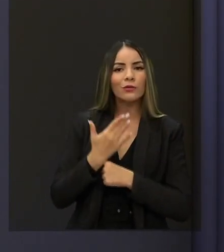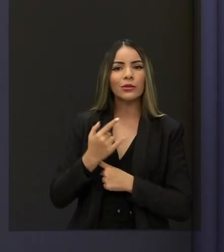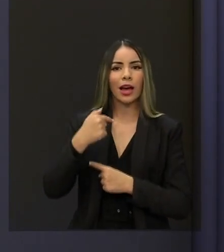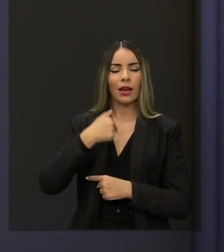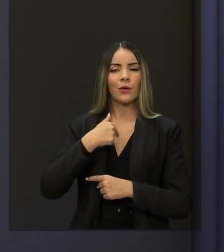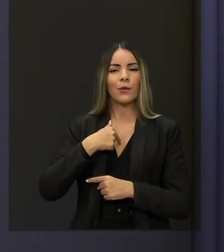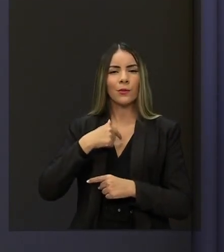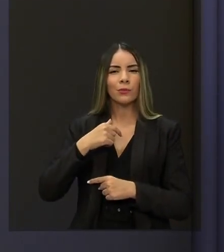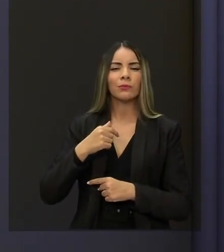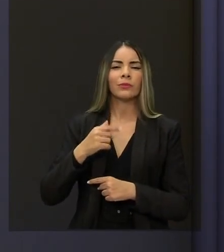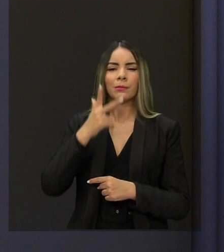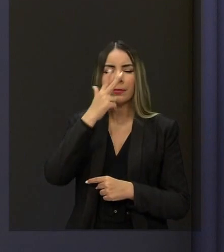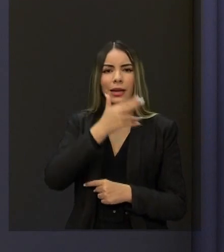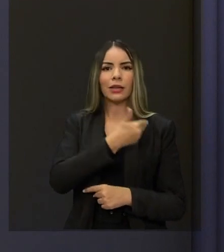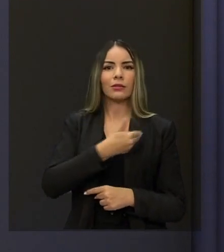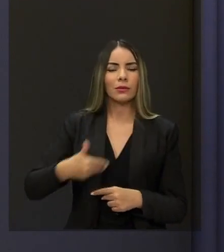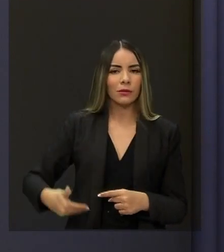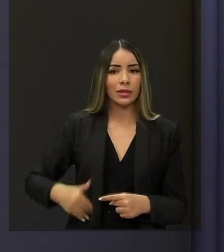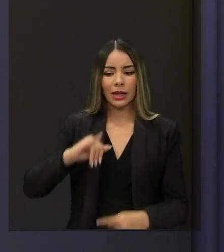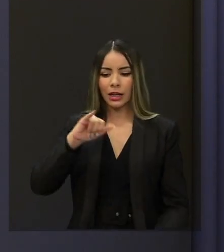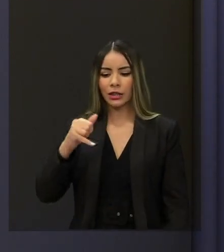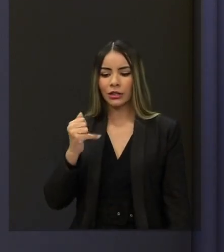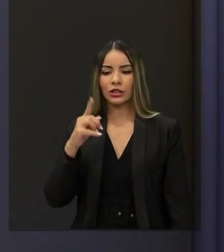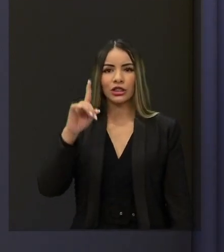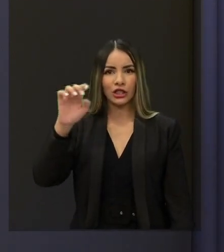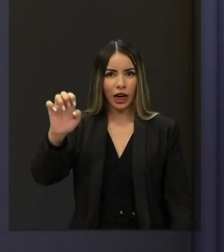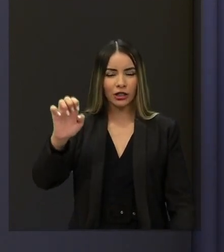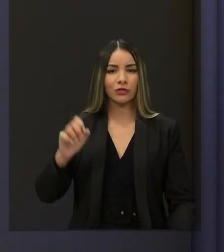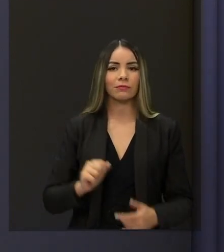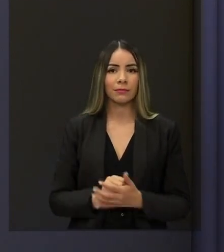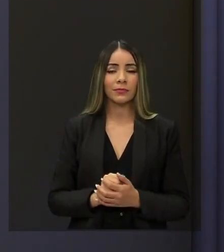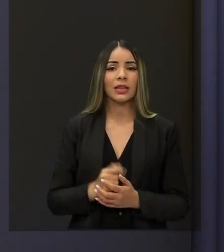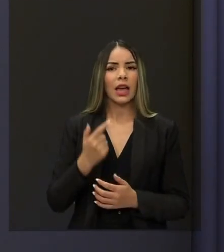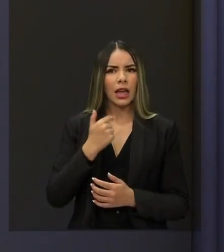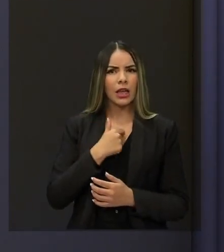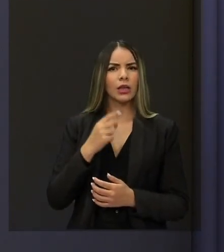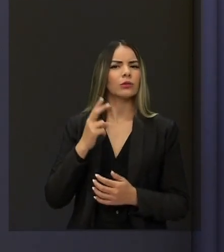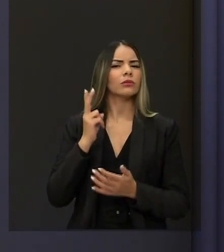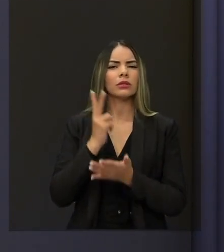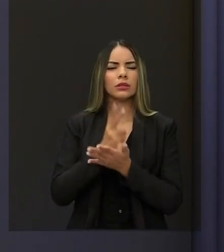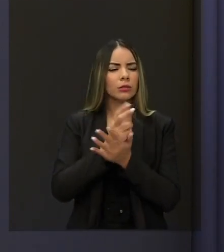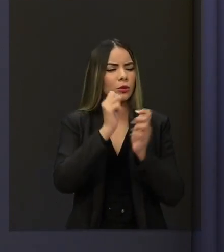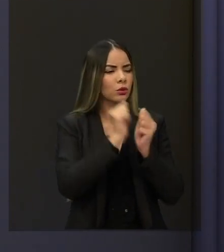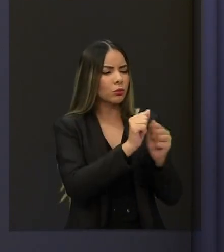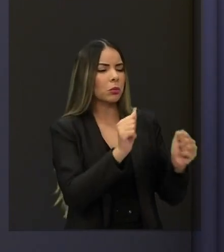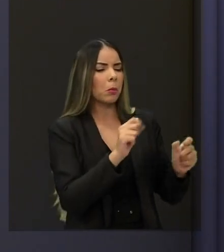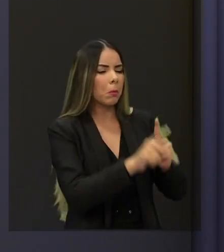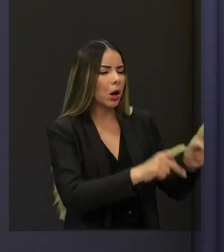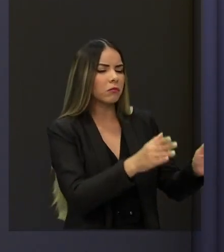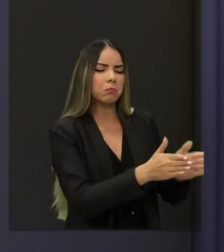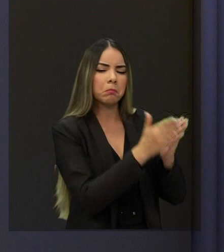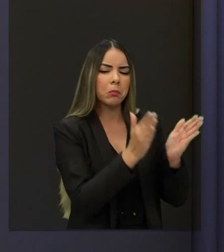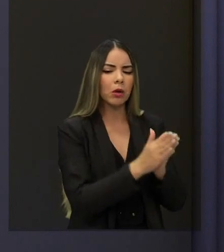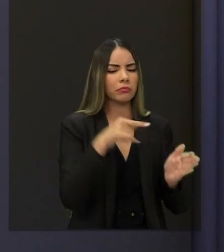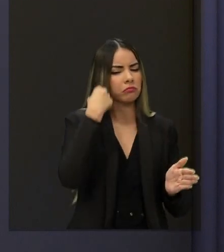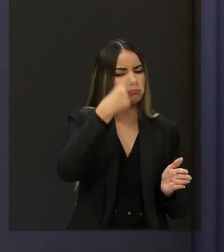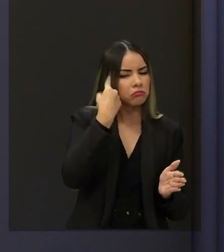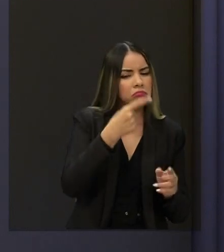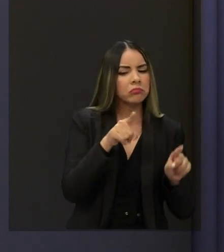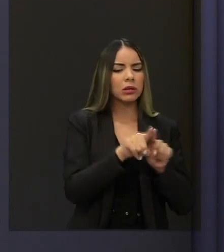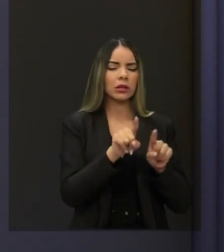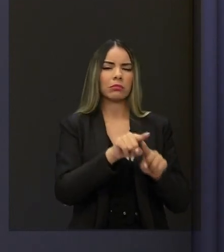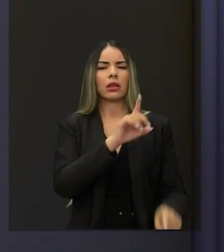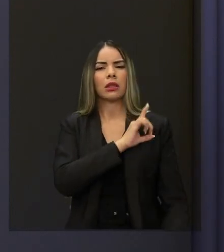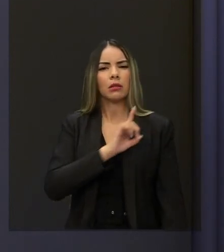Jade Romero. Eu sou o único candidato que passei a minha vida toda ao lado do povo mais pobre do Ceará, seja como advogado, seja como